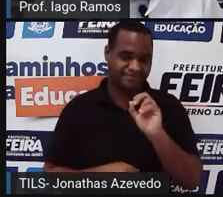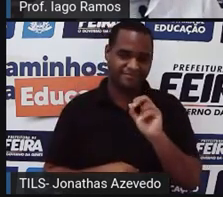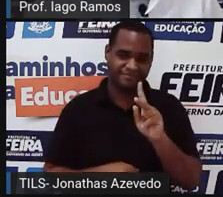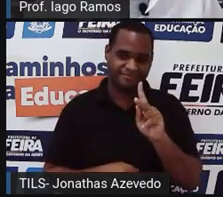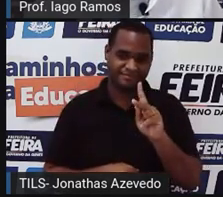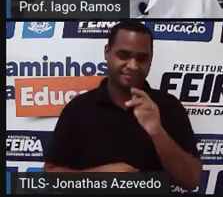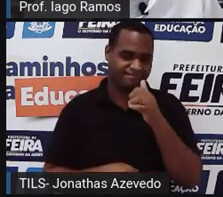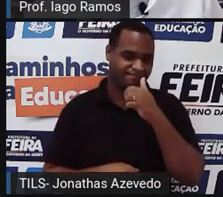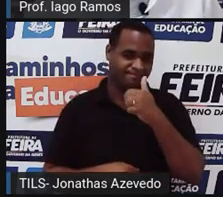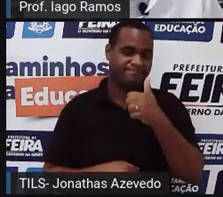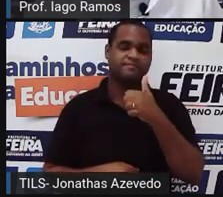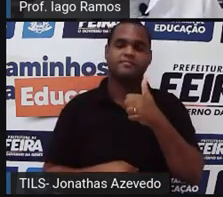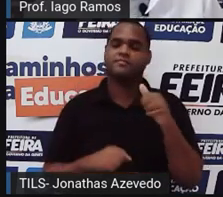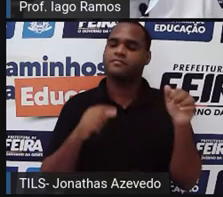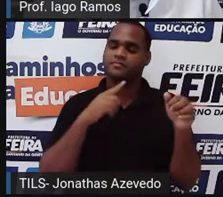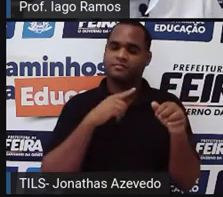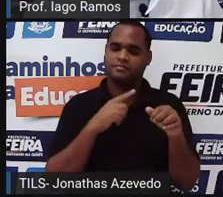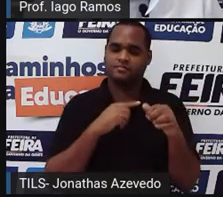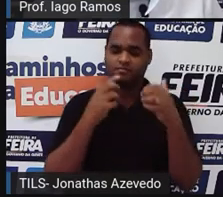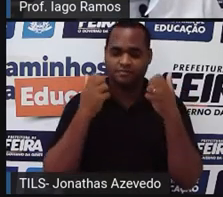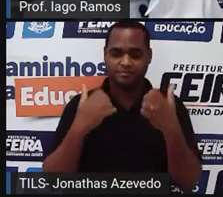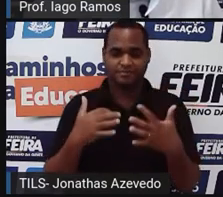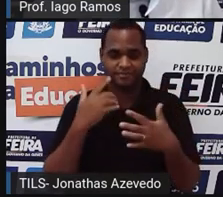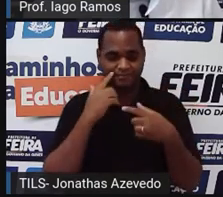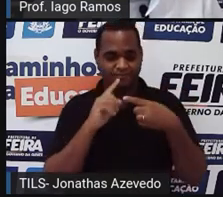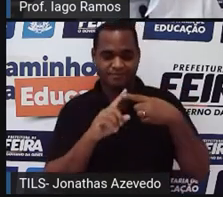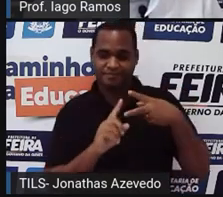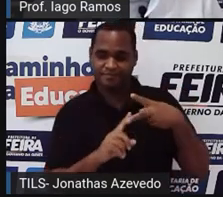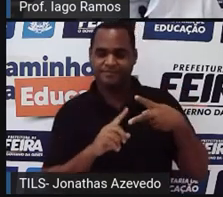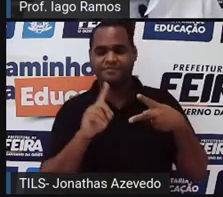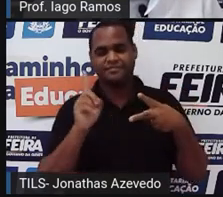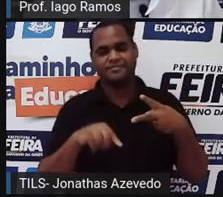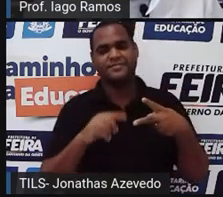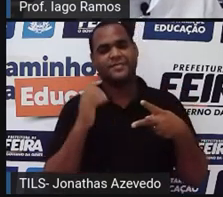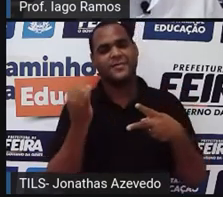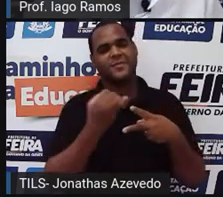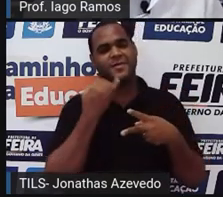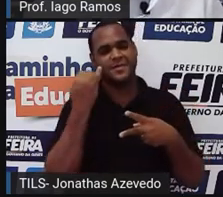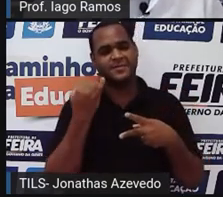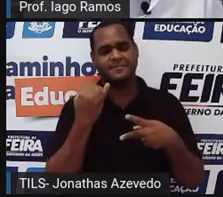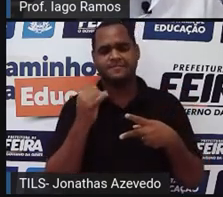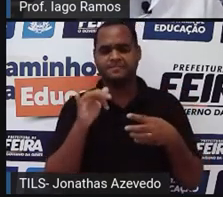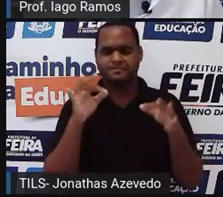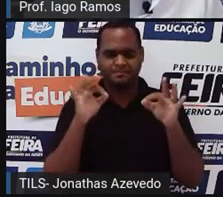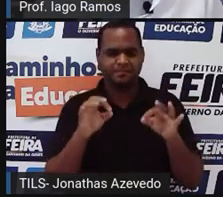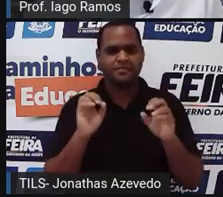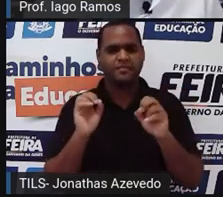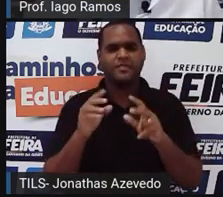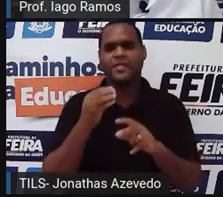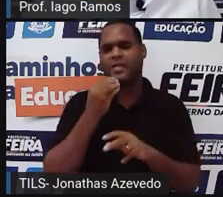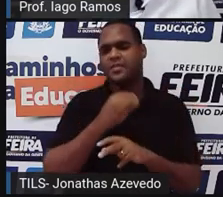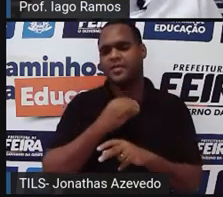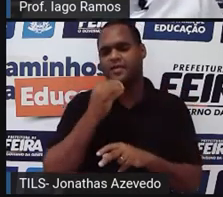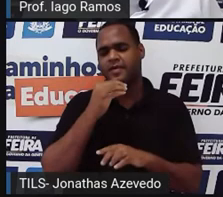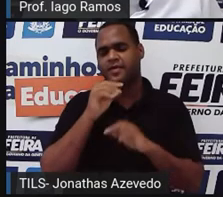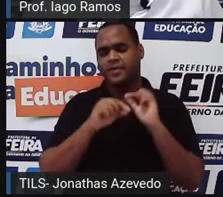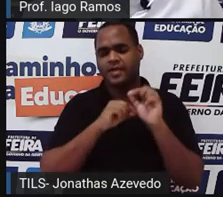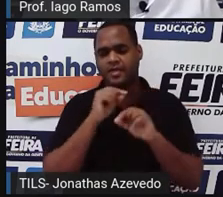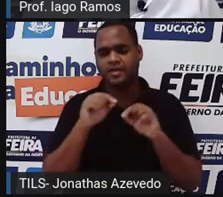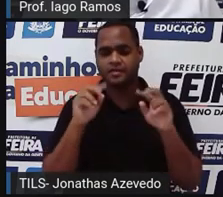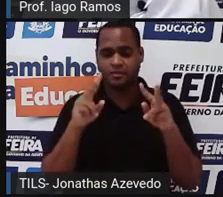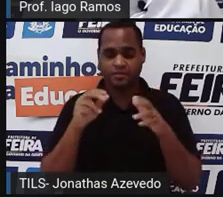Tá? Então, temos aí identificadas as duas grandezas. Certo? E aí eu quero saber qual foi o aproveitamento desse time no